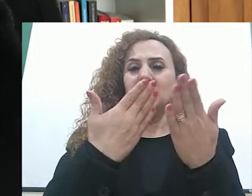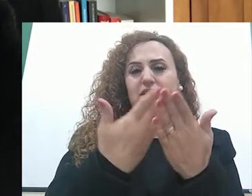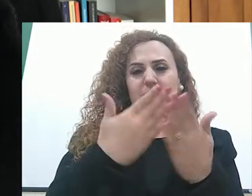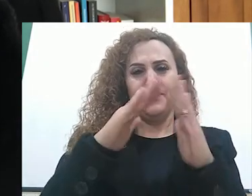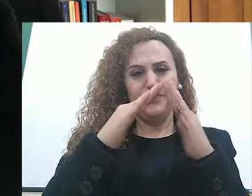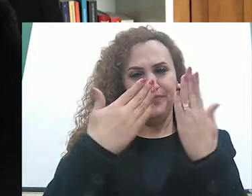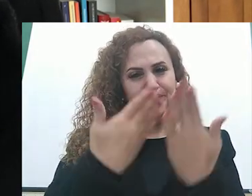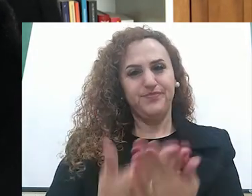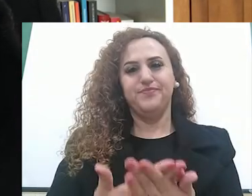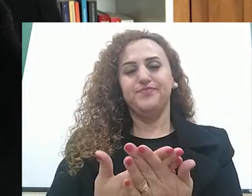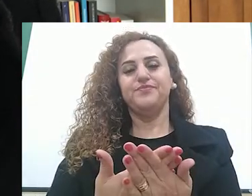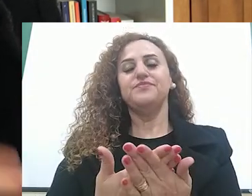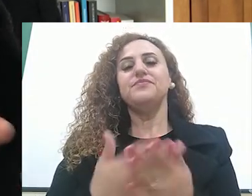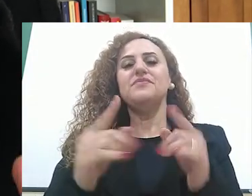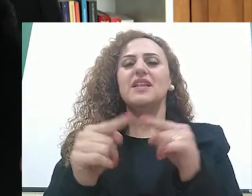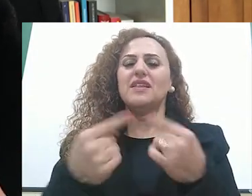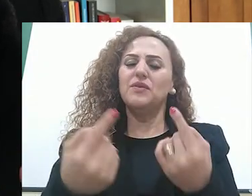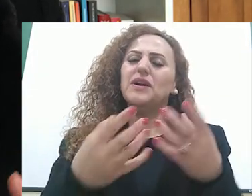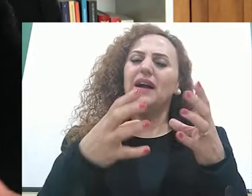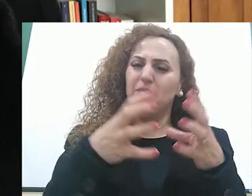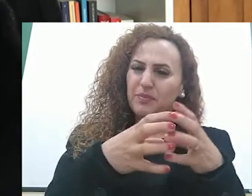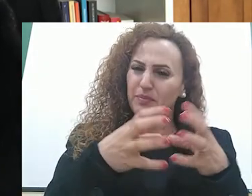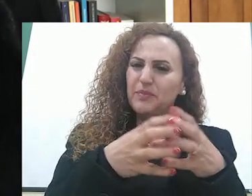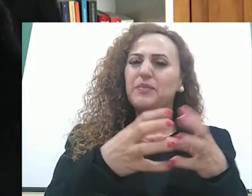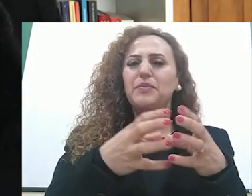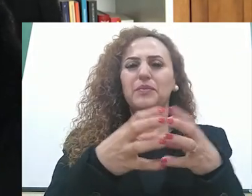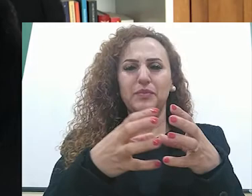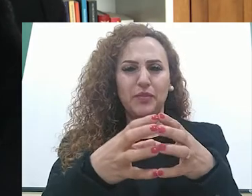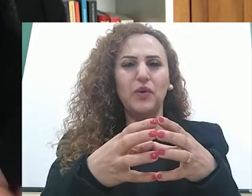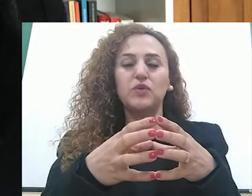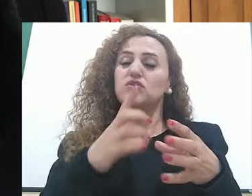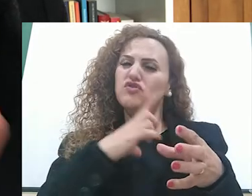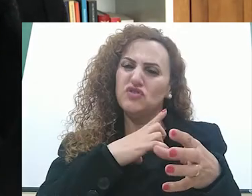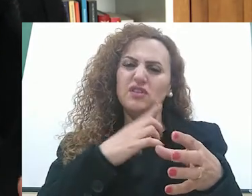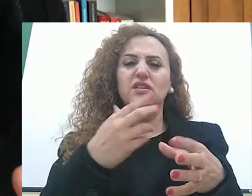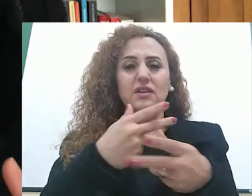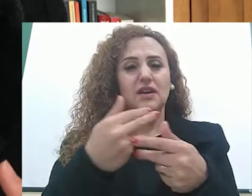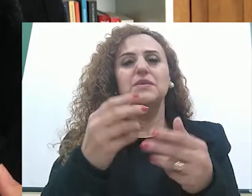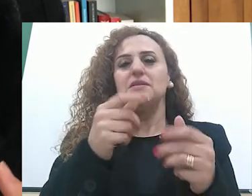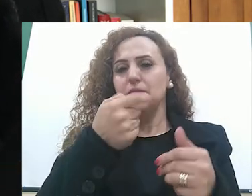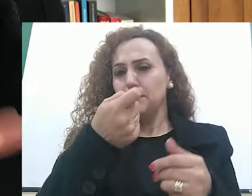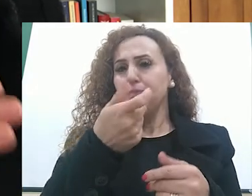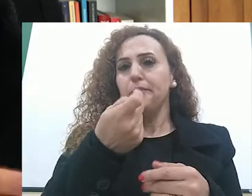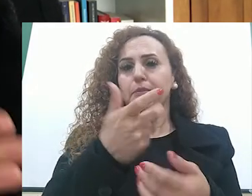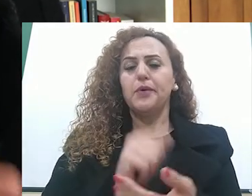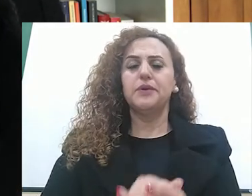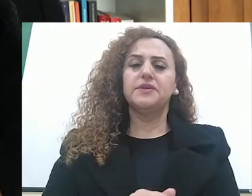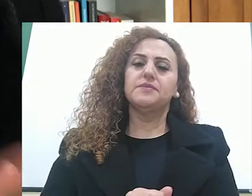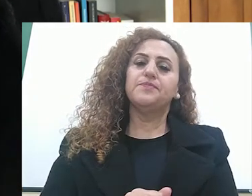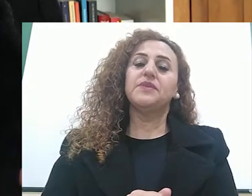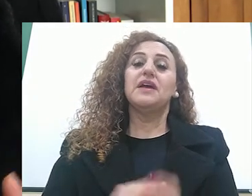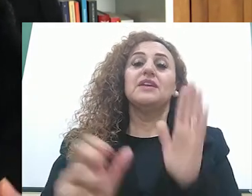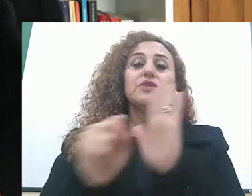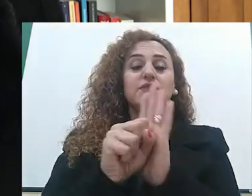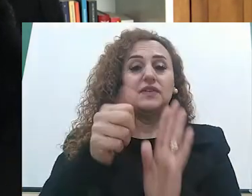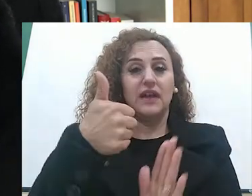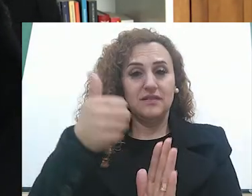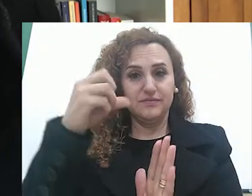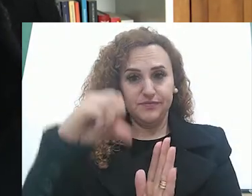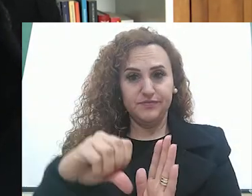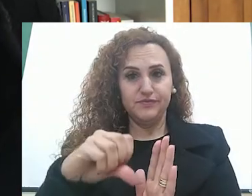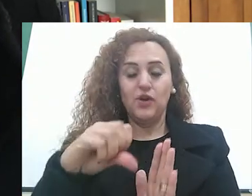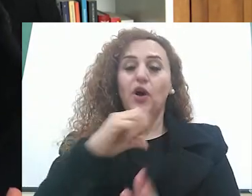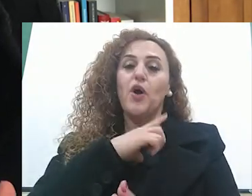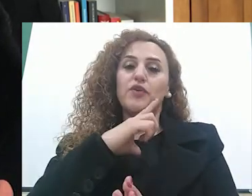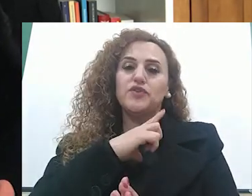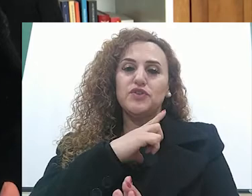classe alta como na classe baixa, mas elas são muito raras. Quando a gente chega na metade, no final do século 19, a gente vai ter um